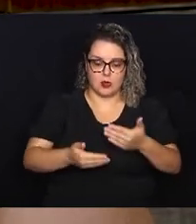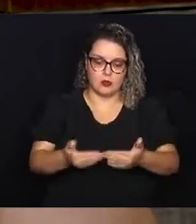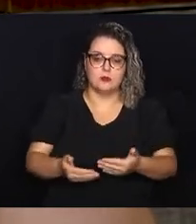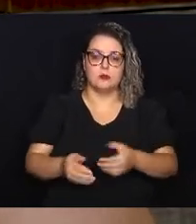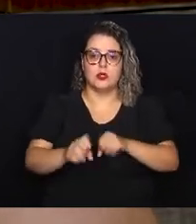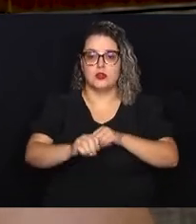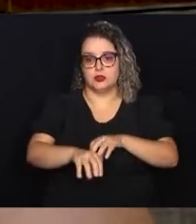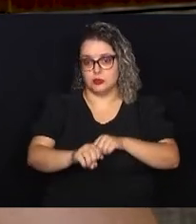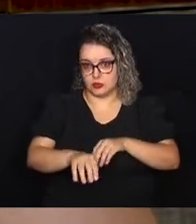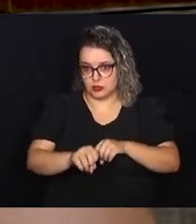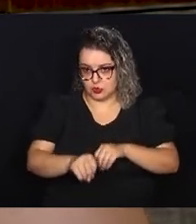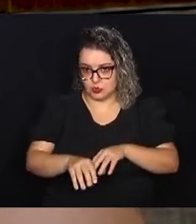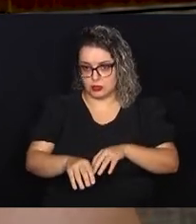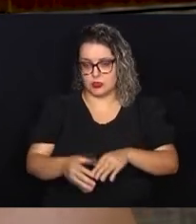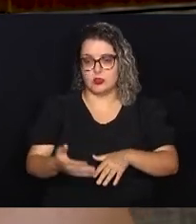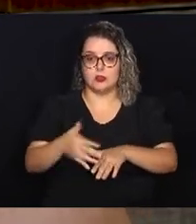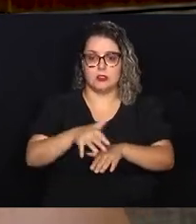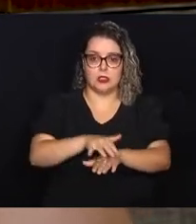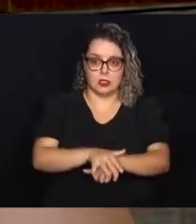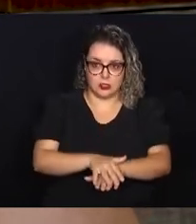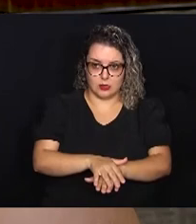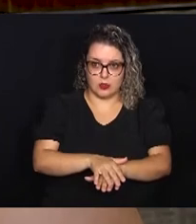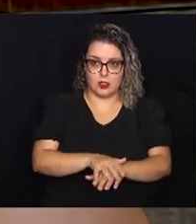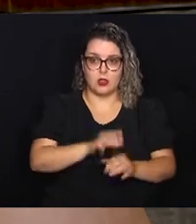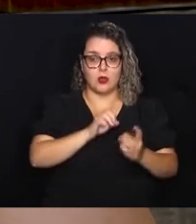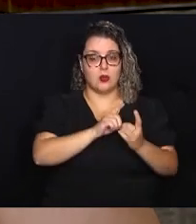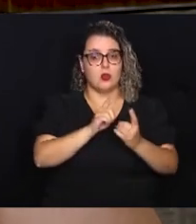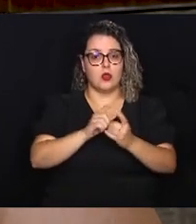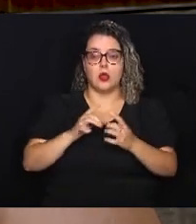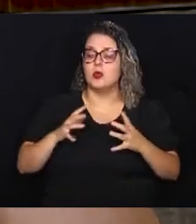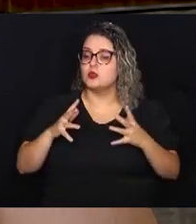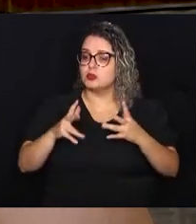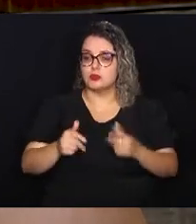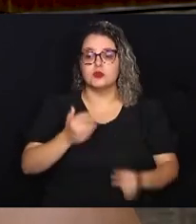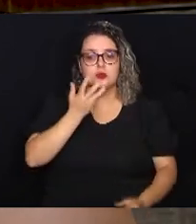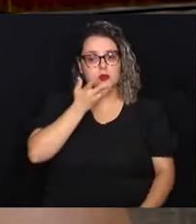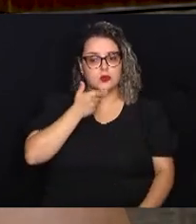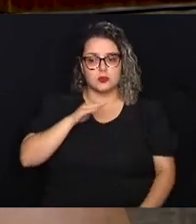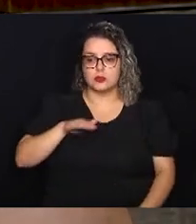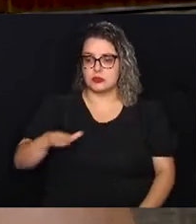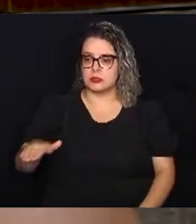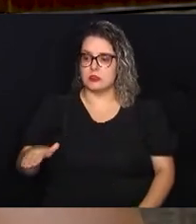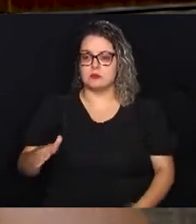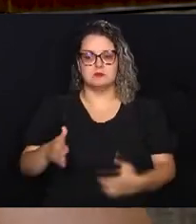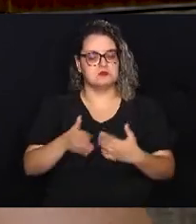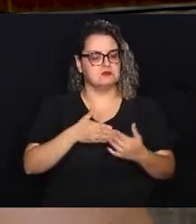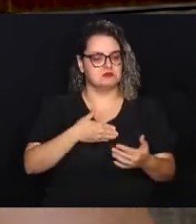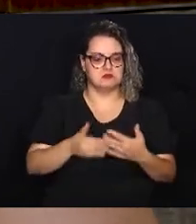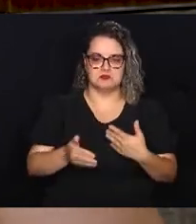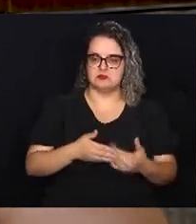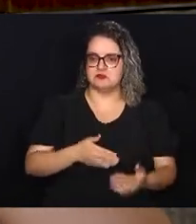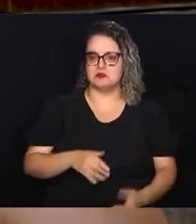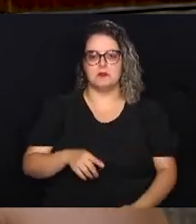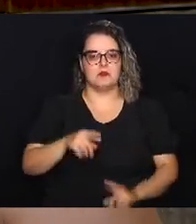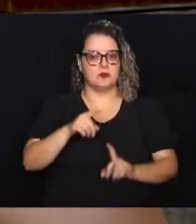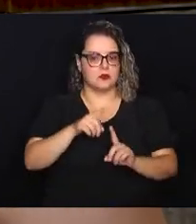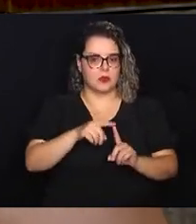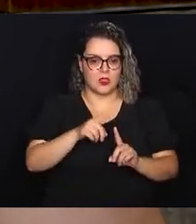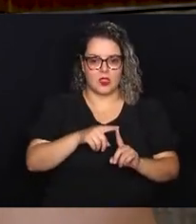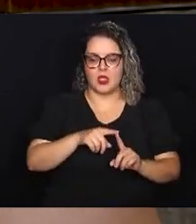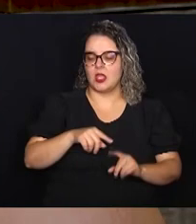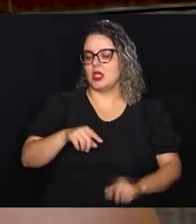processo de educação, da inclusão, a atender todas as crianças, independente se são crianças